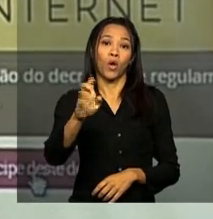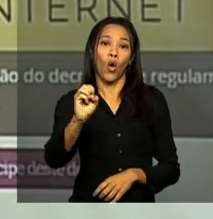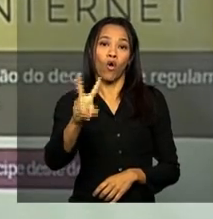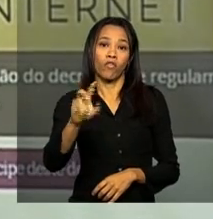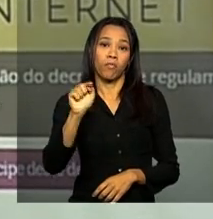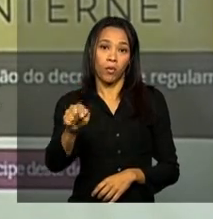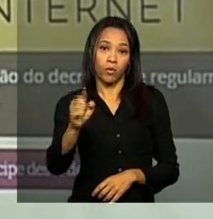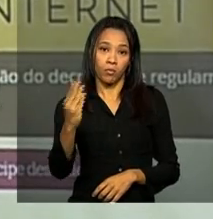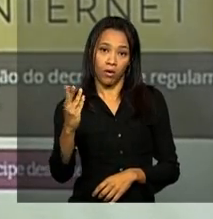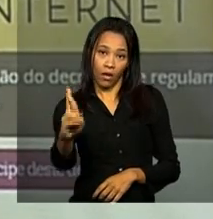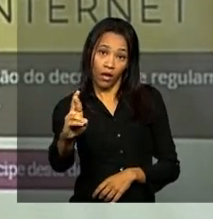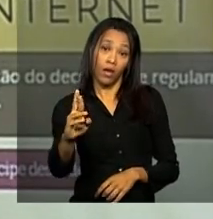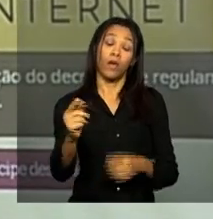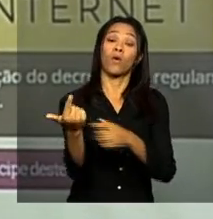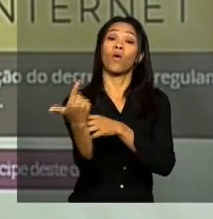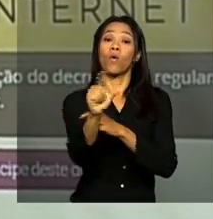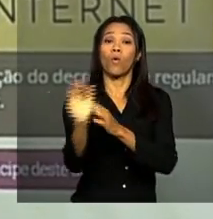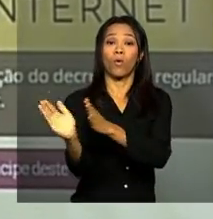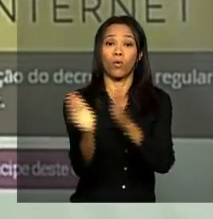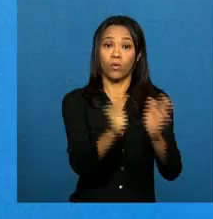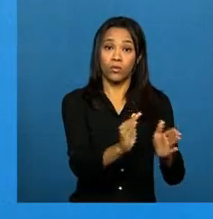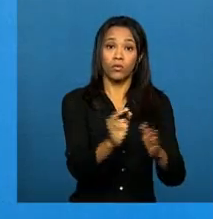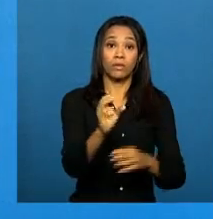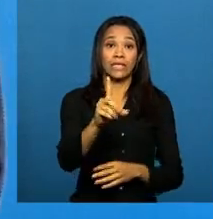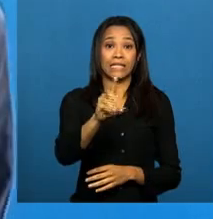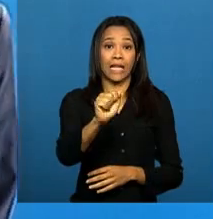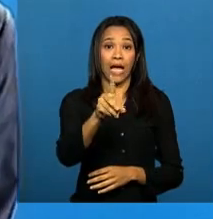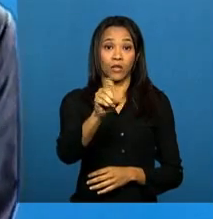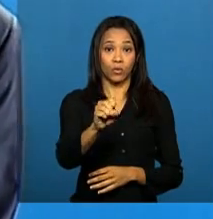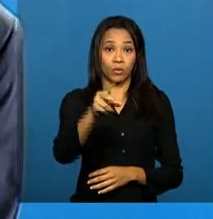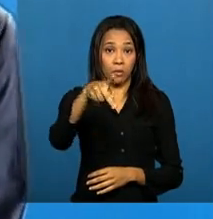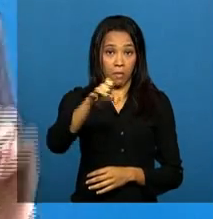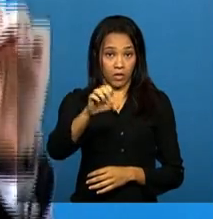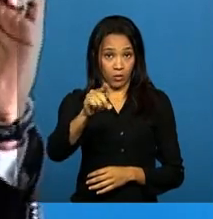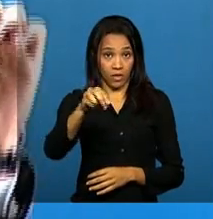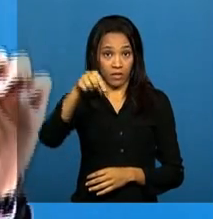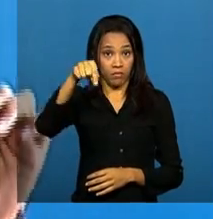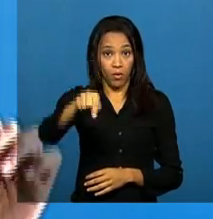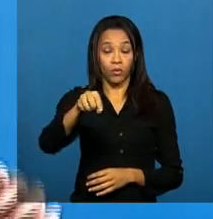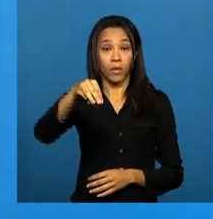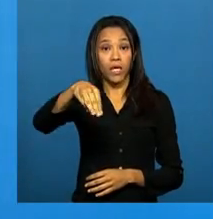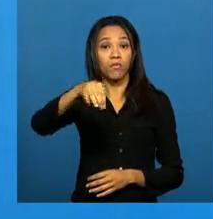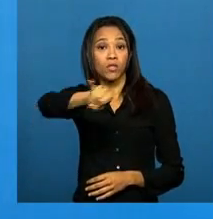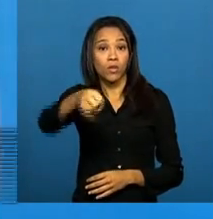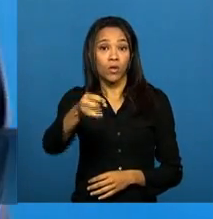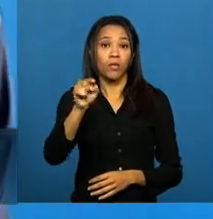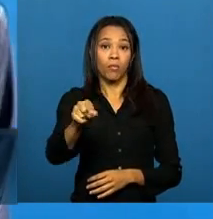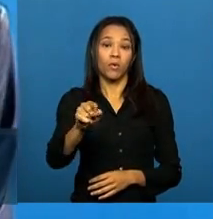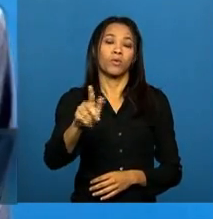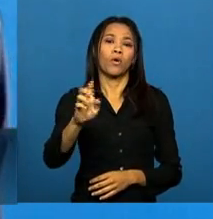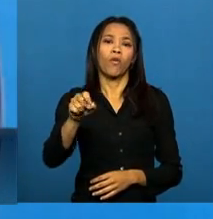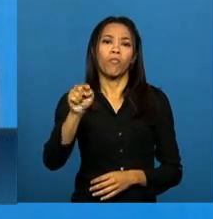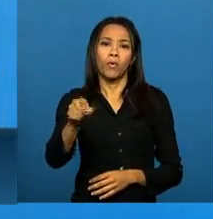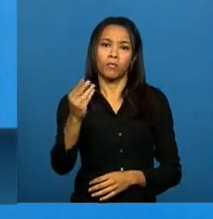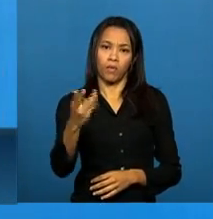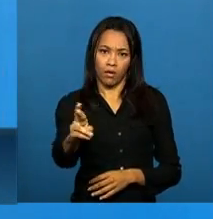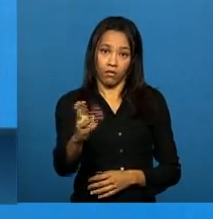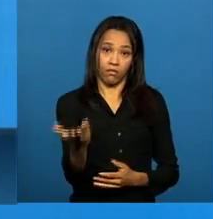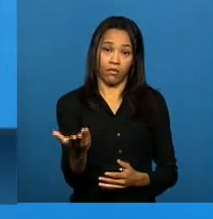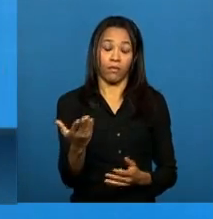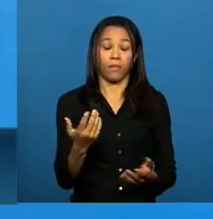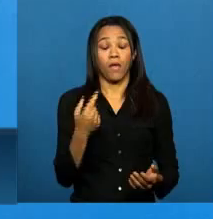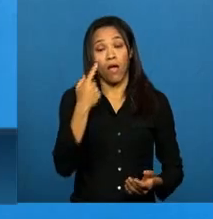dadospessoais.mj.gov.br. Aqui nós reforçamos, mais uma vez,